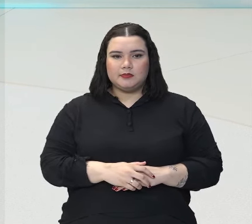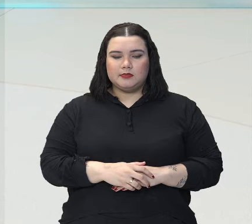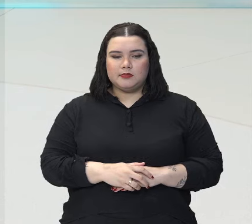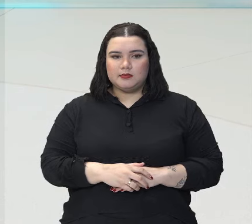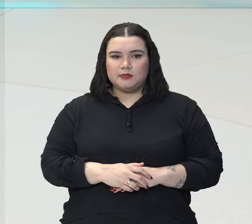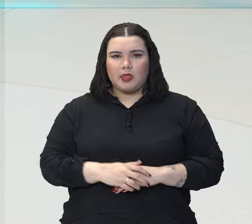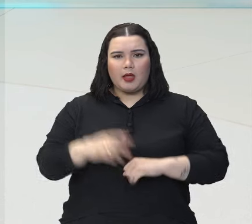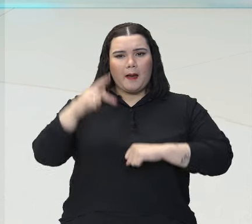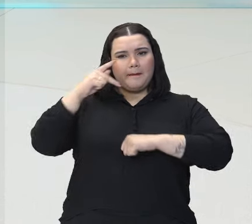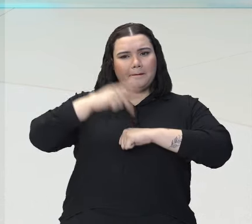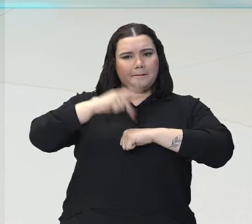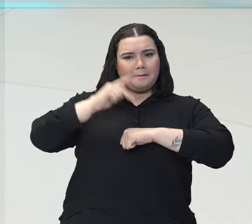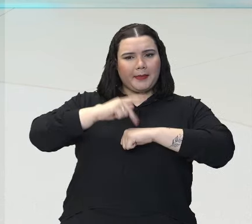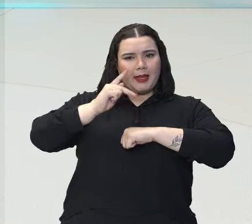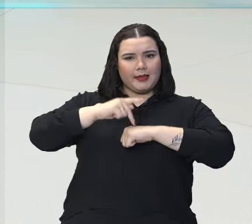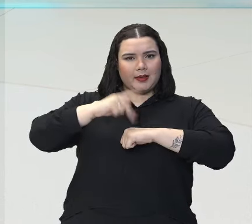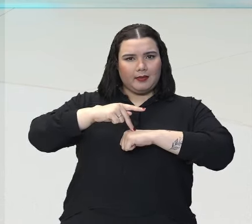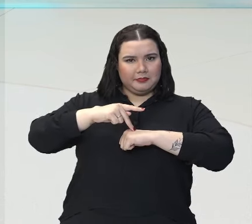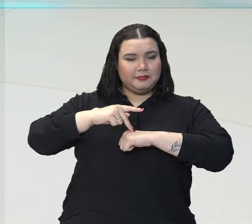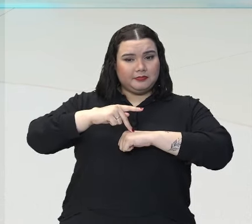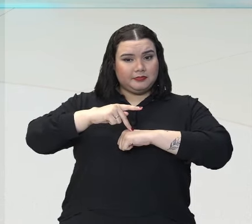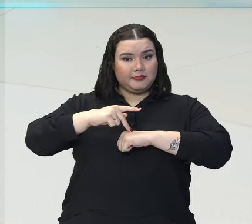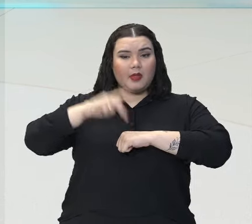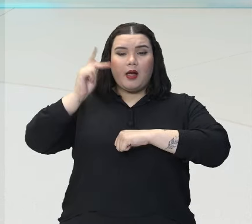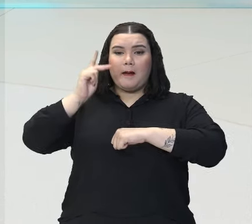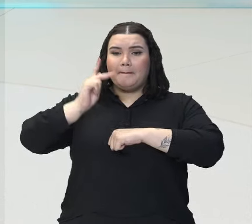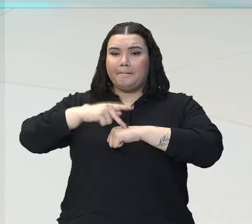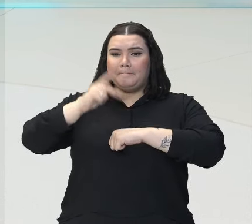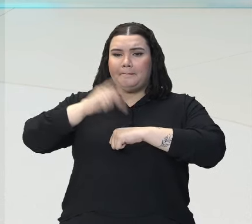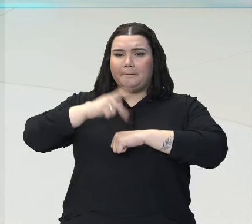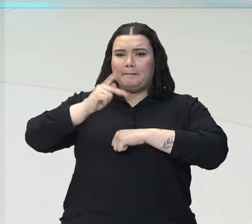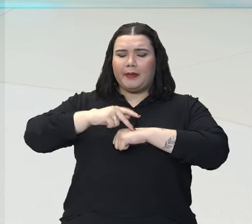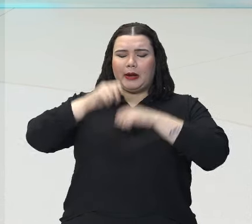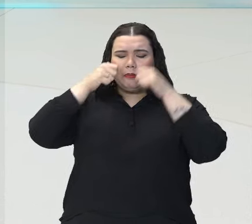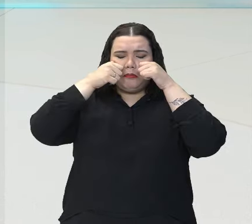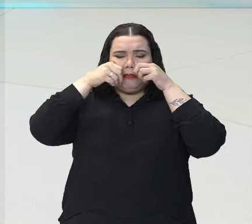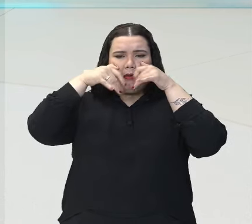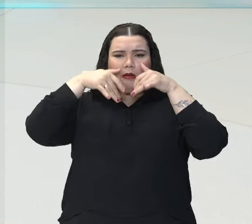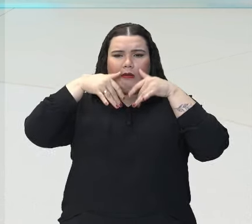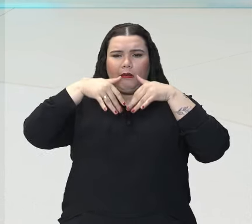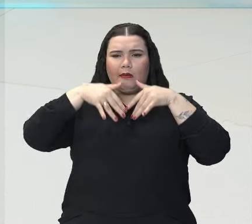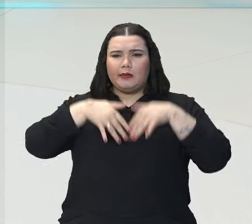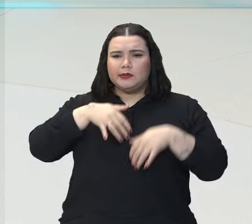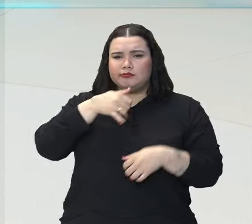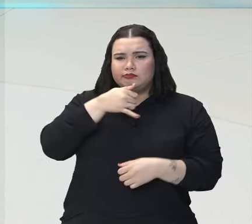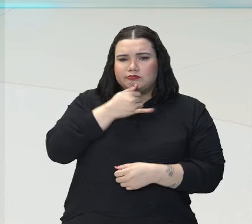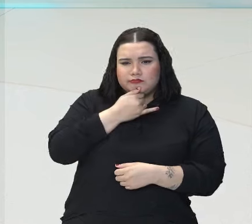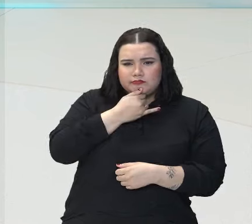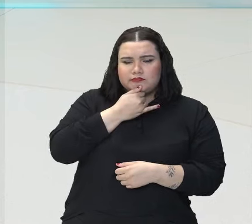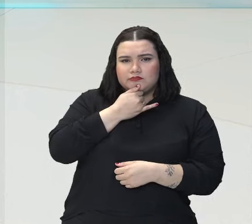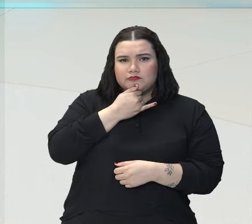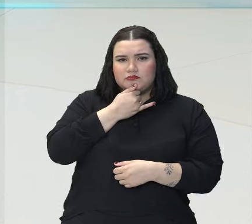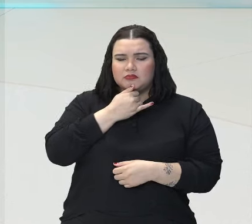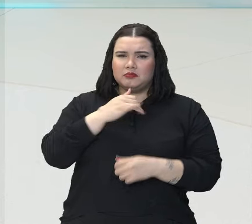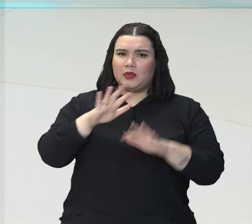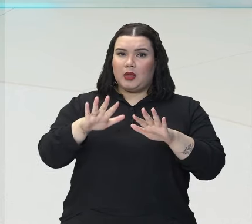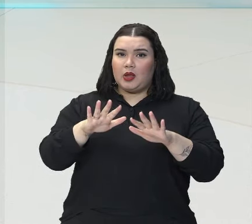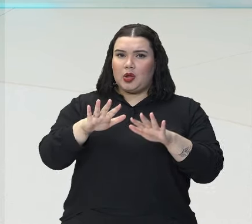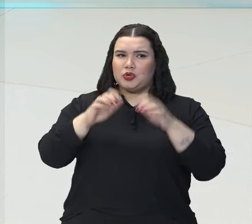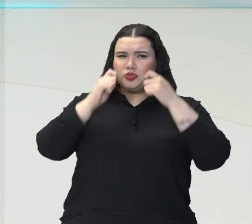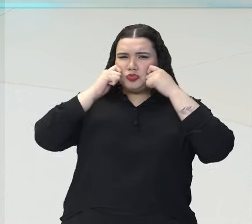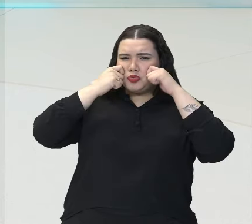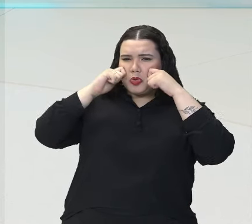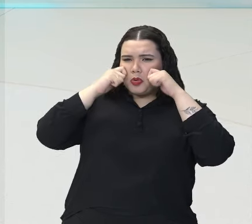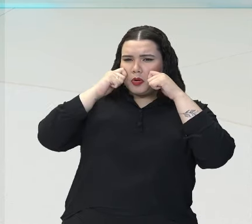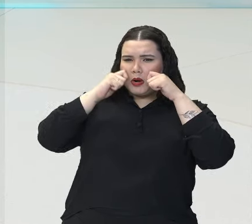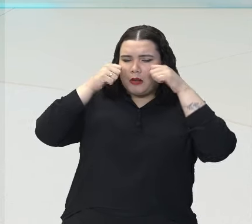Olha a pedra aí. A pedra chorou de tristeza. Por quê? O que é chorar? Chorar é uma característica